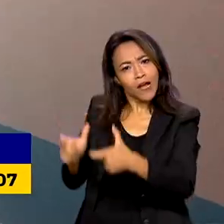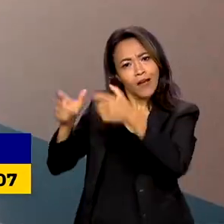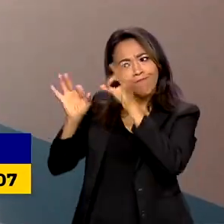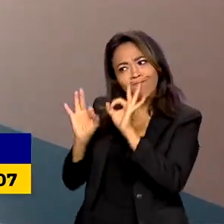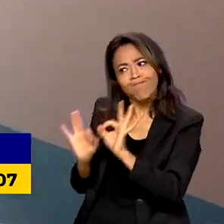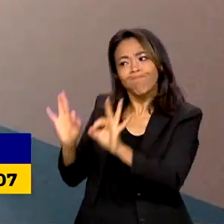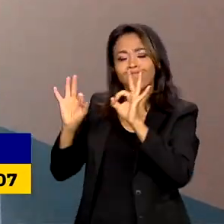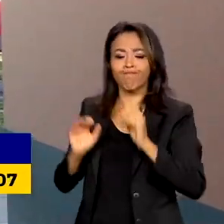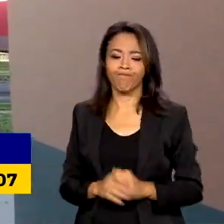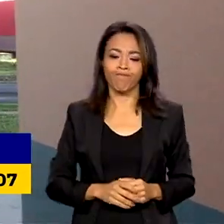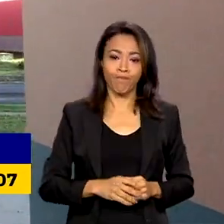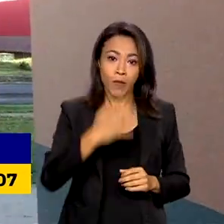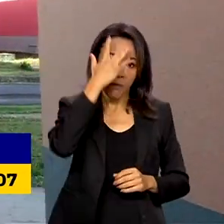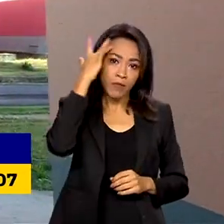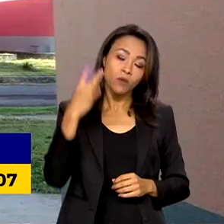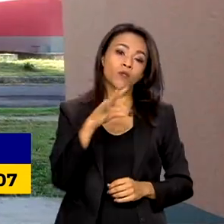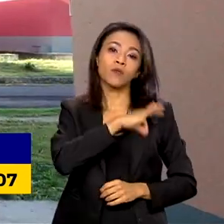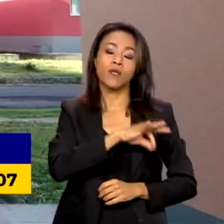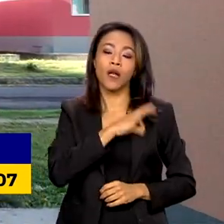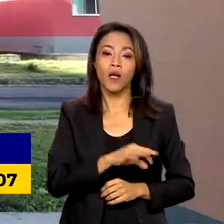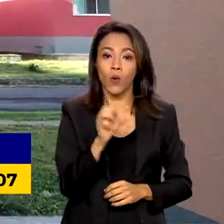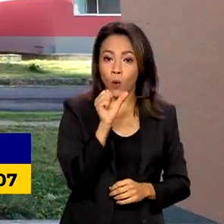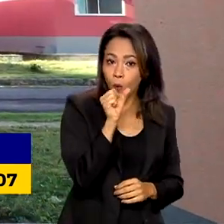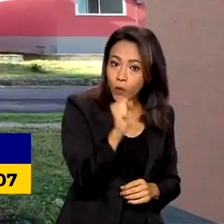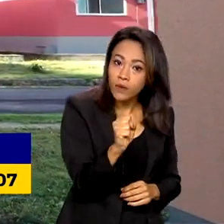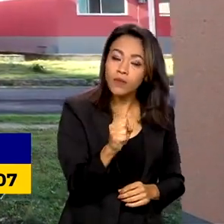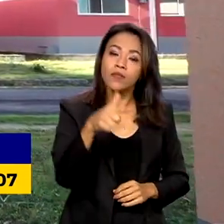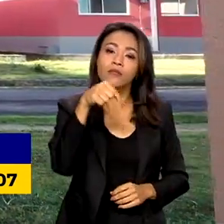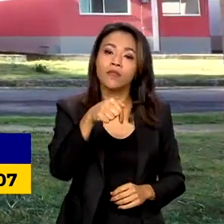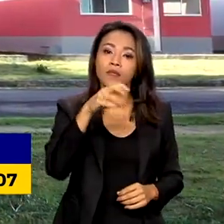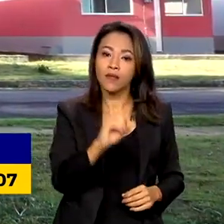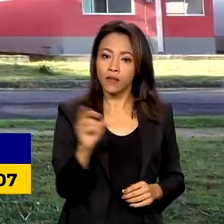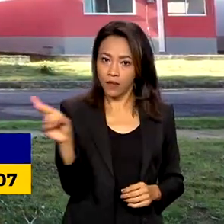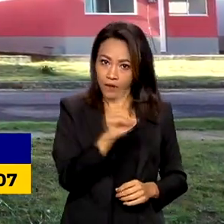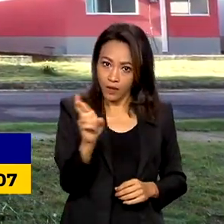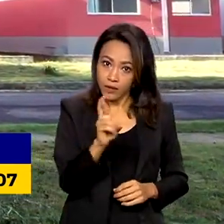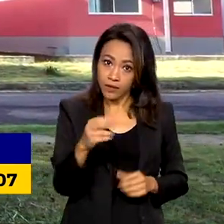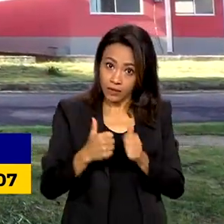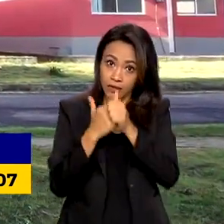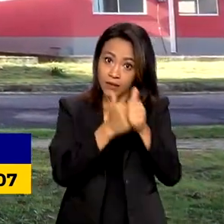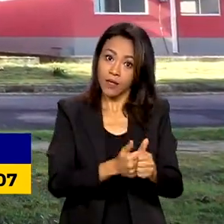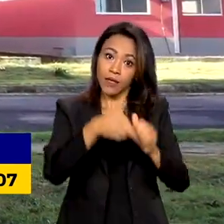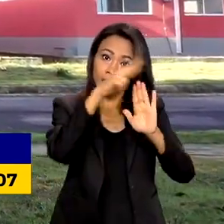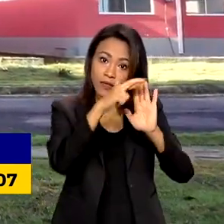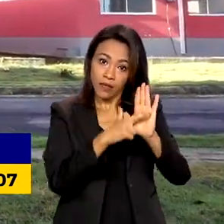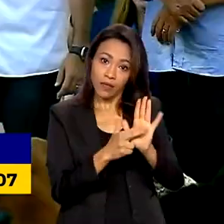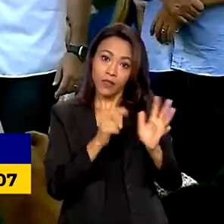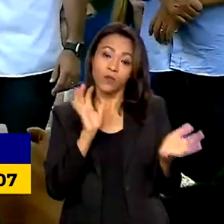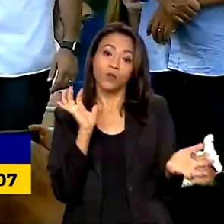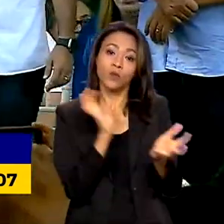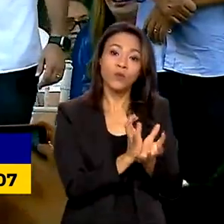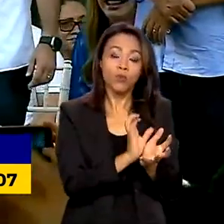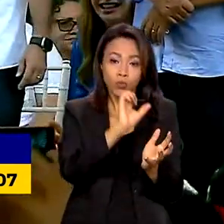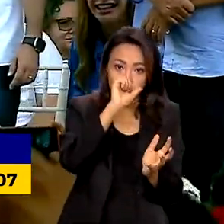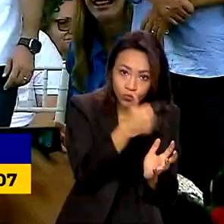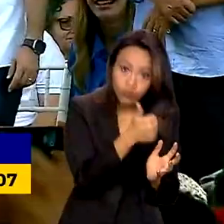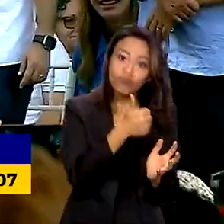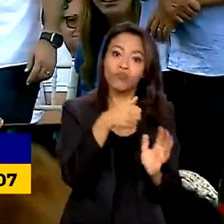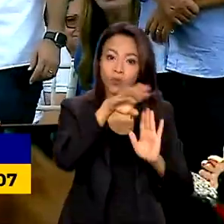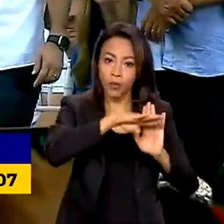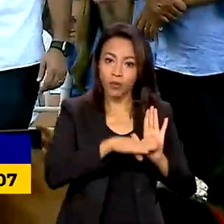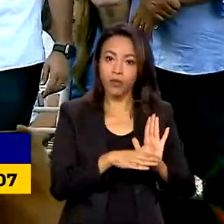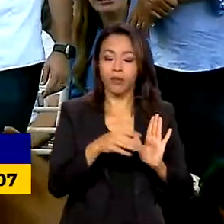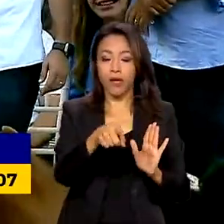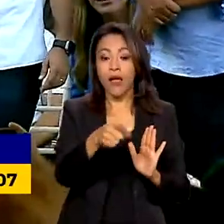Pessoas com renda média de 870 reais e que se enquadram na faixa 1 do programa. As chaves da casa